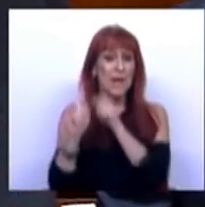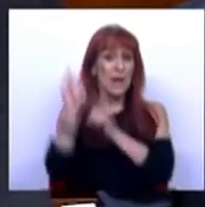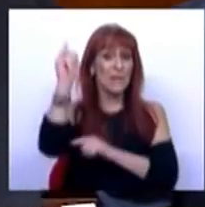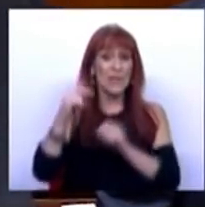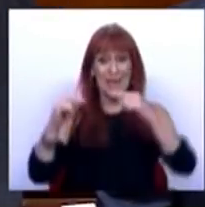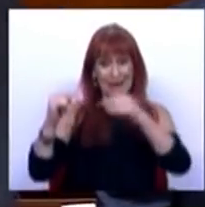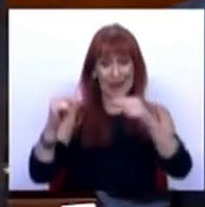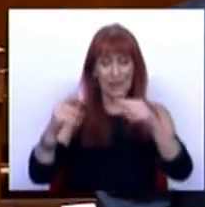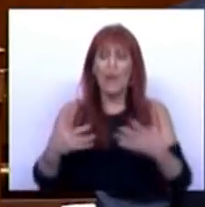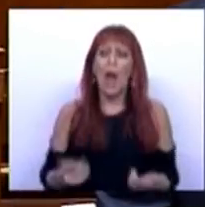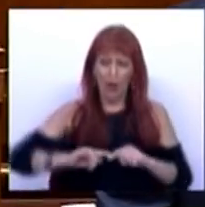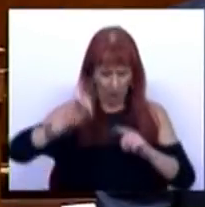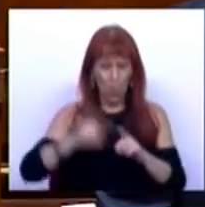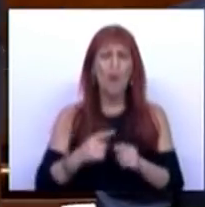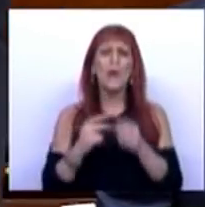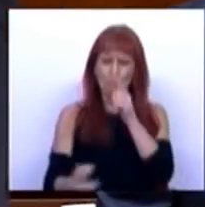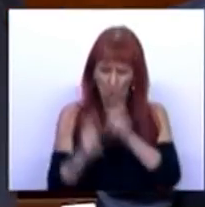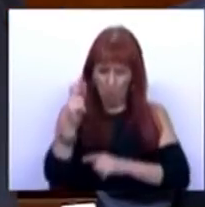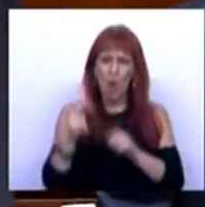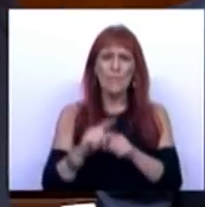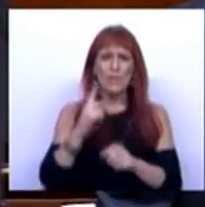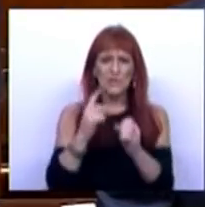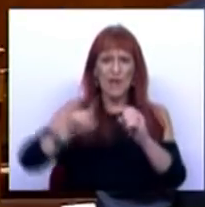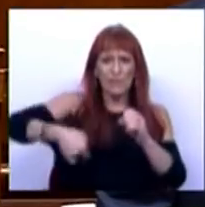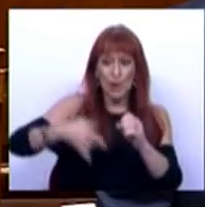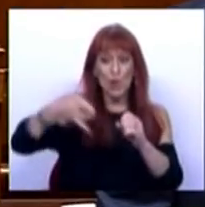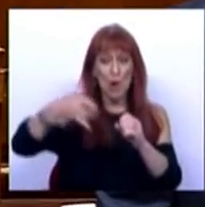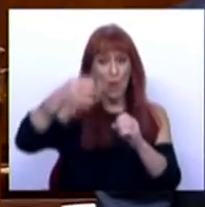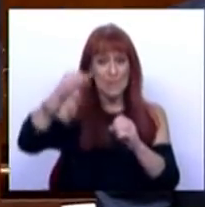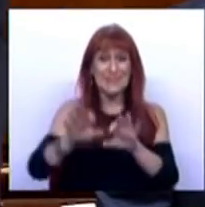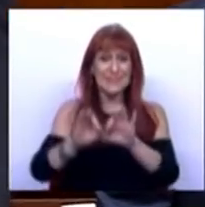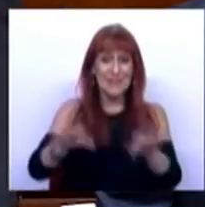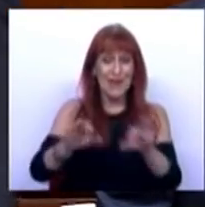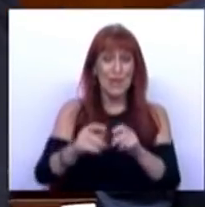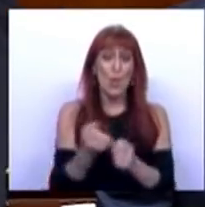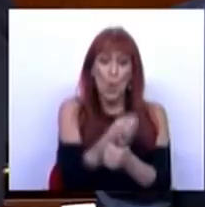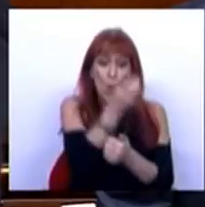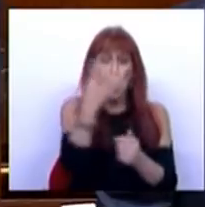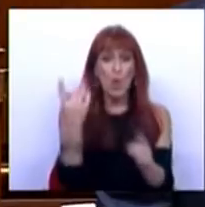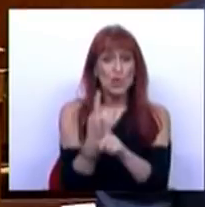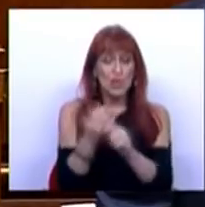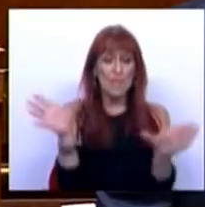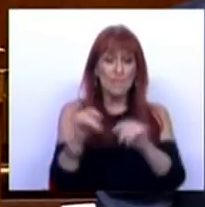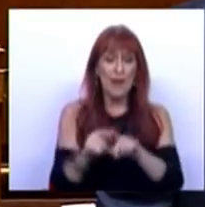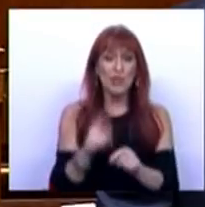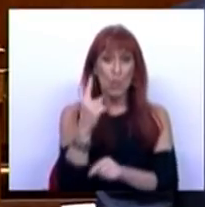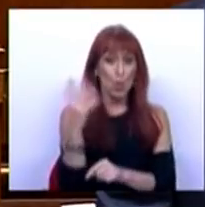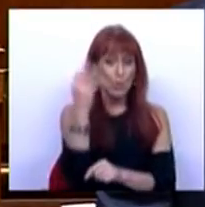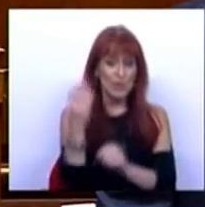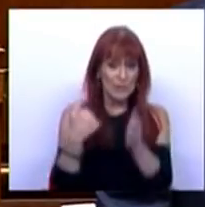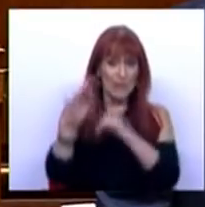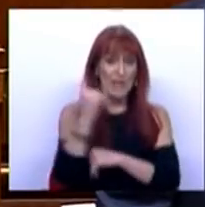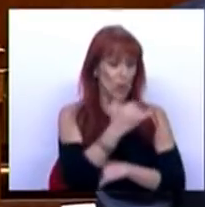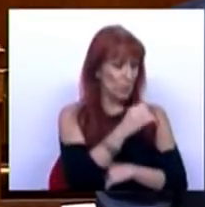tinha sido negativa. E este ano estamos a aumentar um 0,9% que corresponde ao conjunto dos mais 1% de